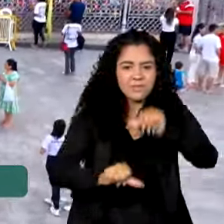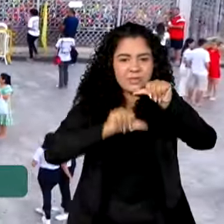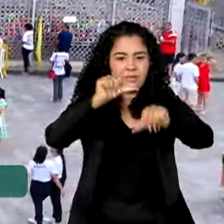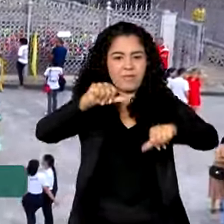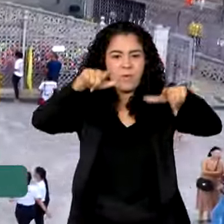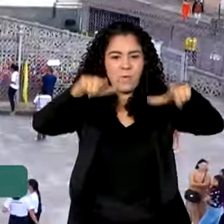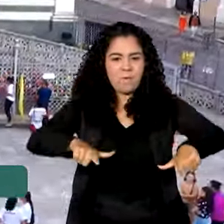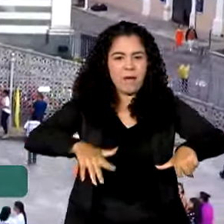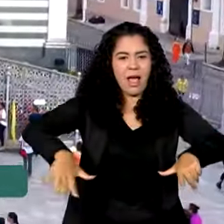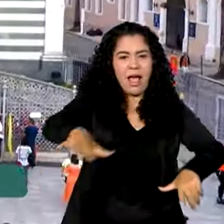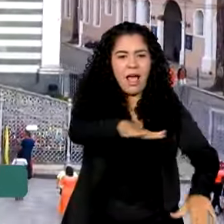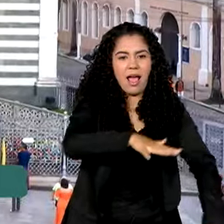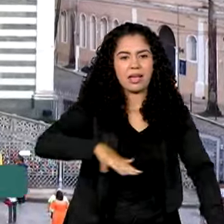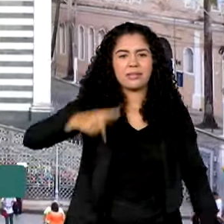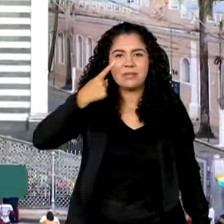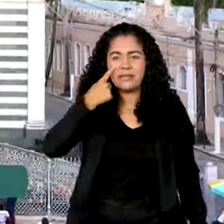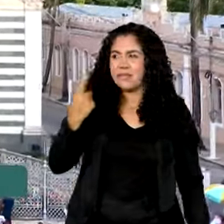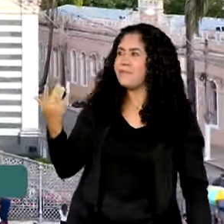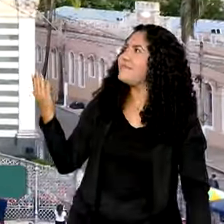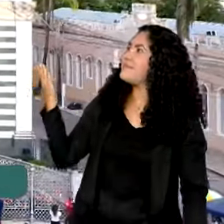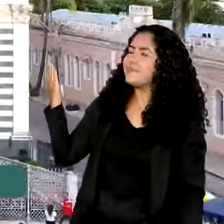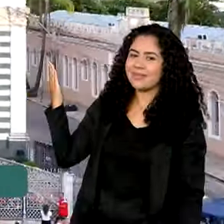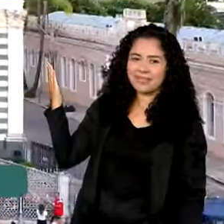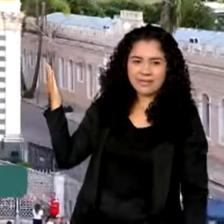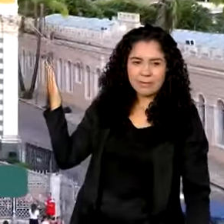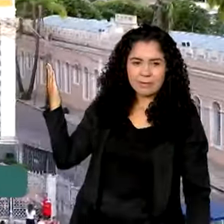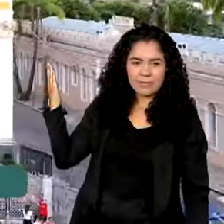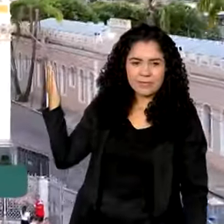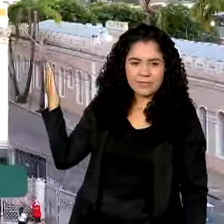Basílica Santuário de Nossa Senhora de Nazaré.